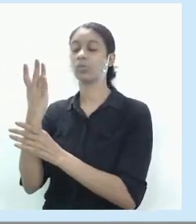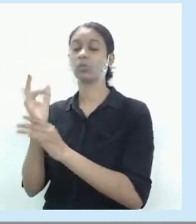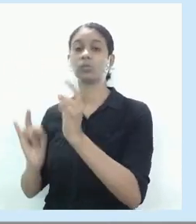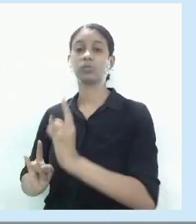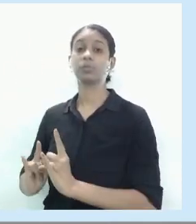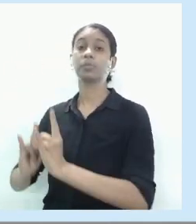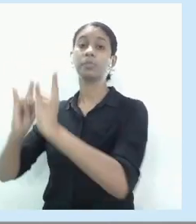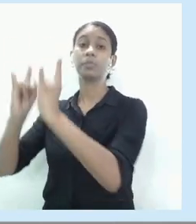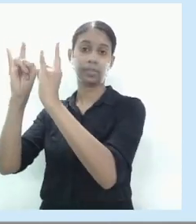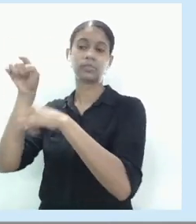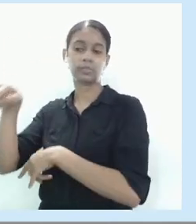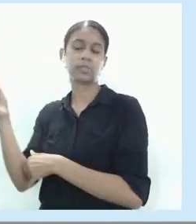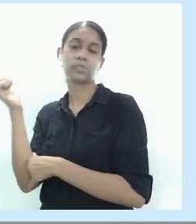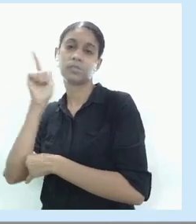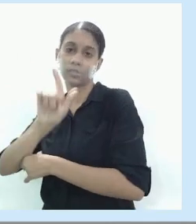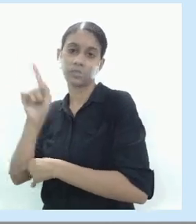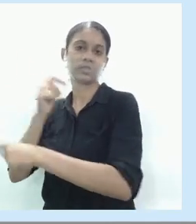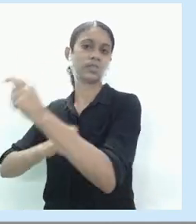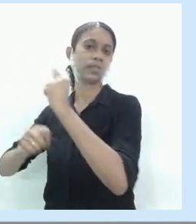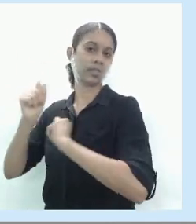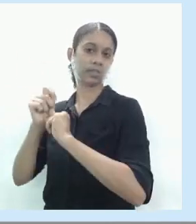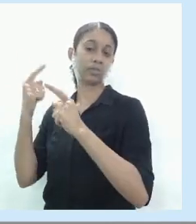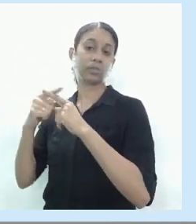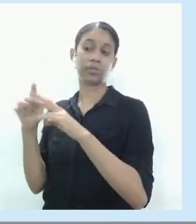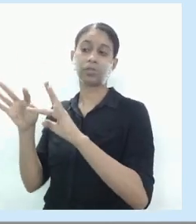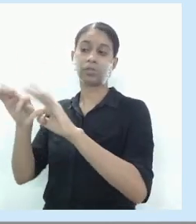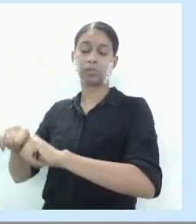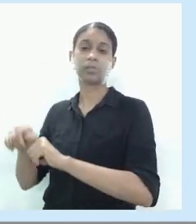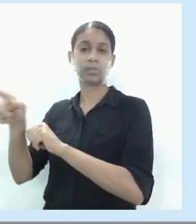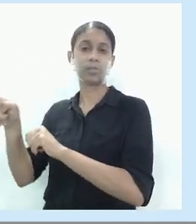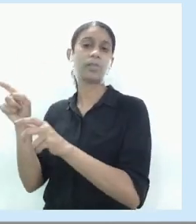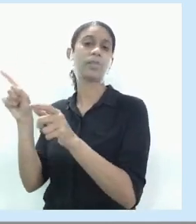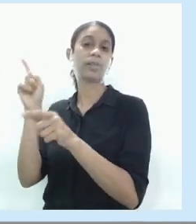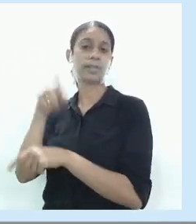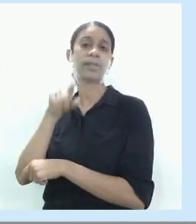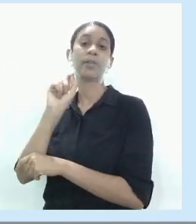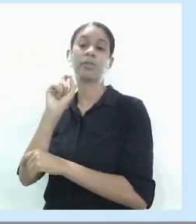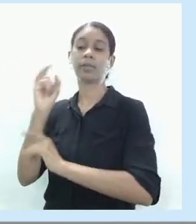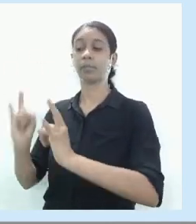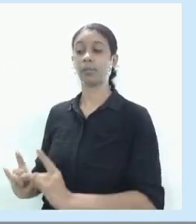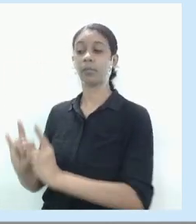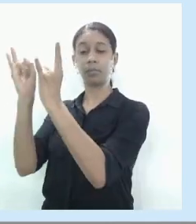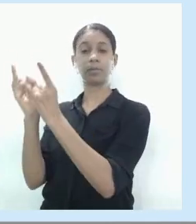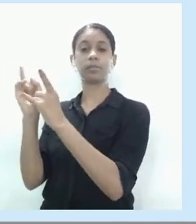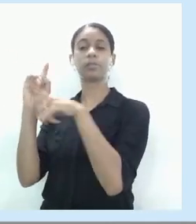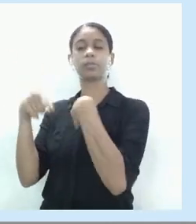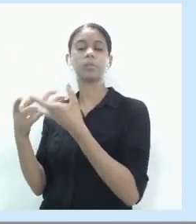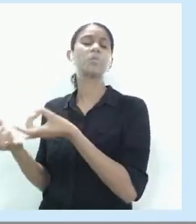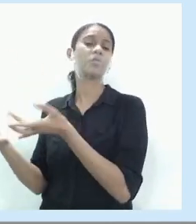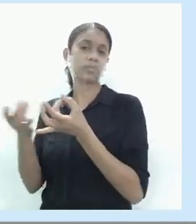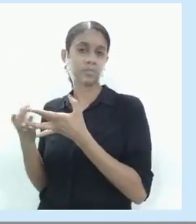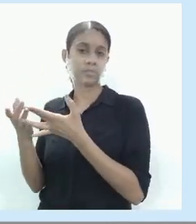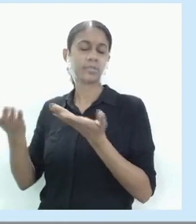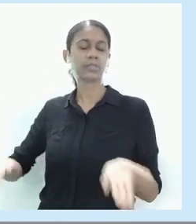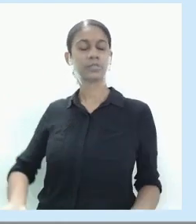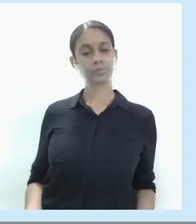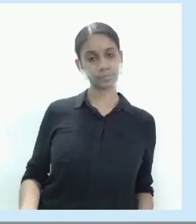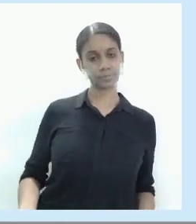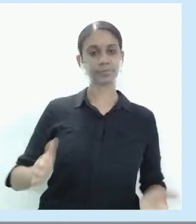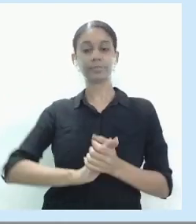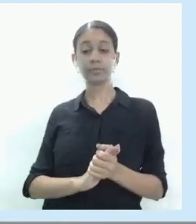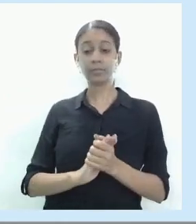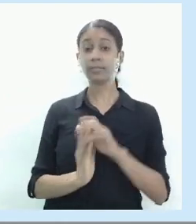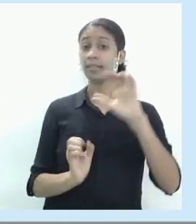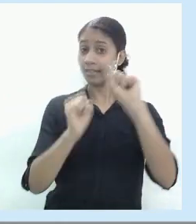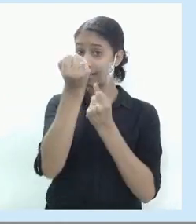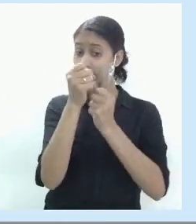capital, porque o produto dela, afinal, será o prédio, os apartamentos que serão vendidos. Uma indústria de bens de